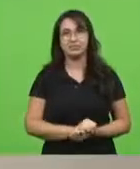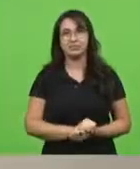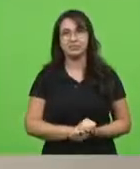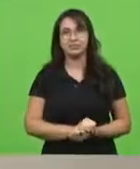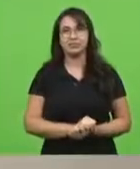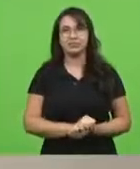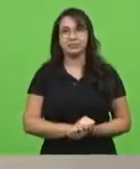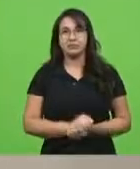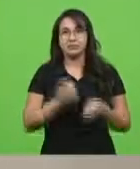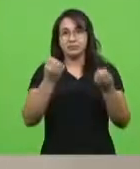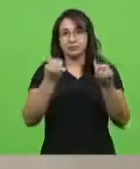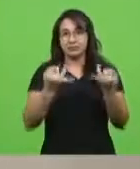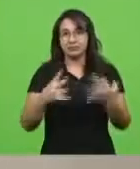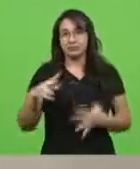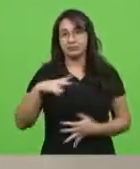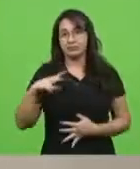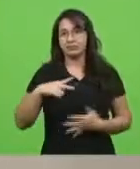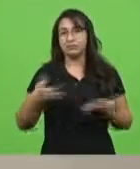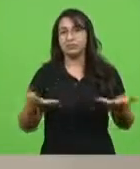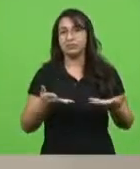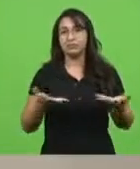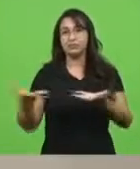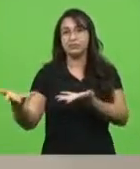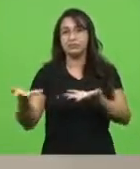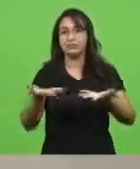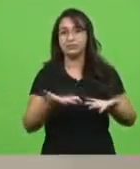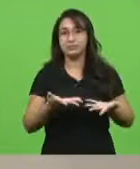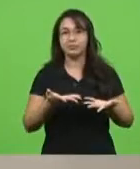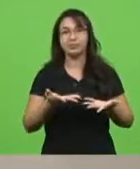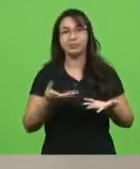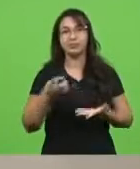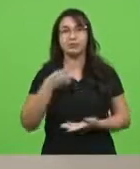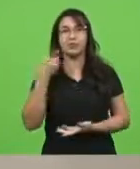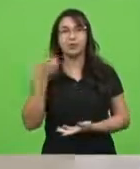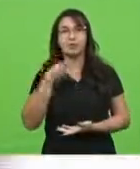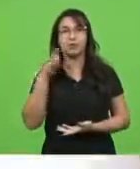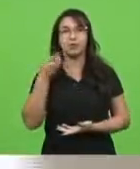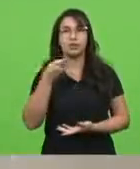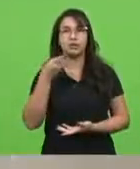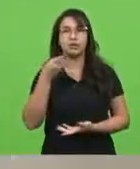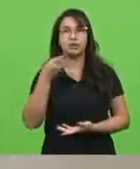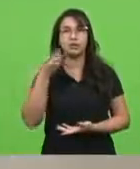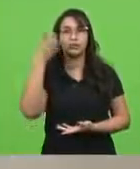Em explicações pessoais, fará uso da palavra a deputada Luciane Carminati.